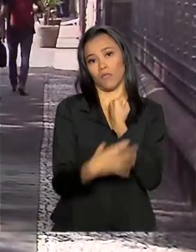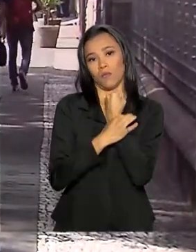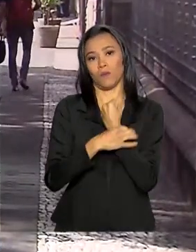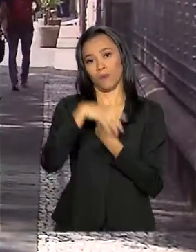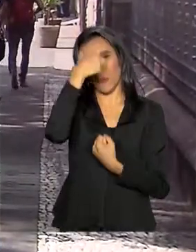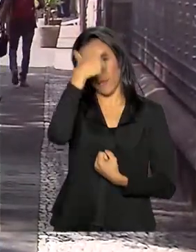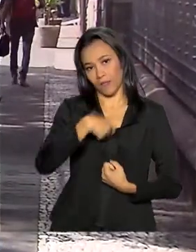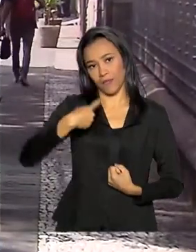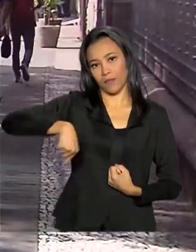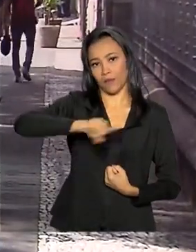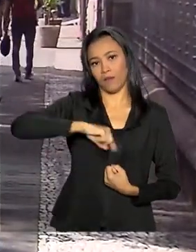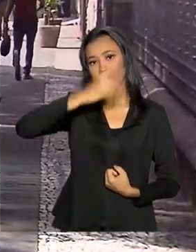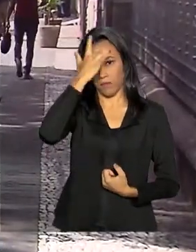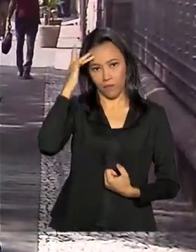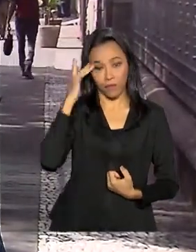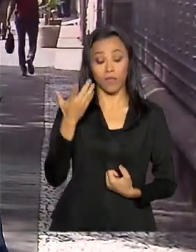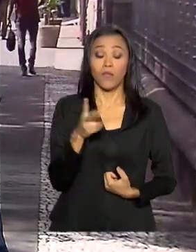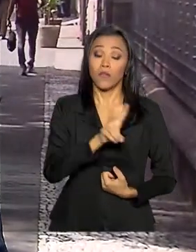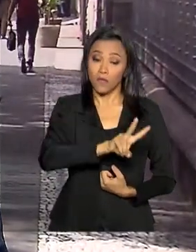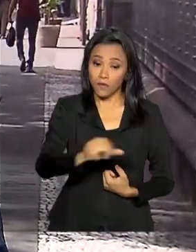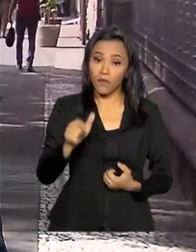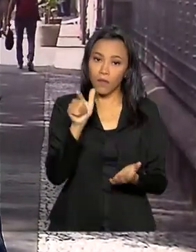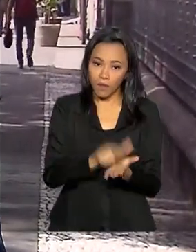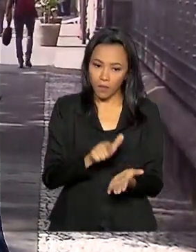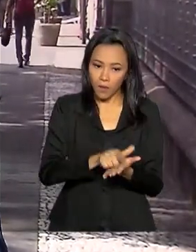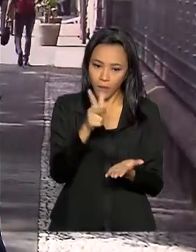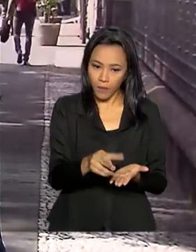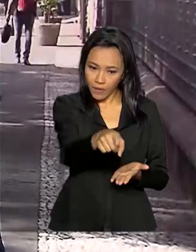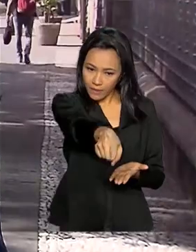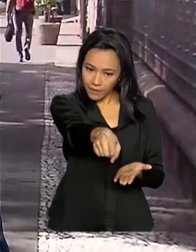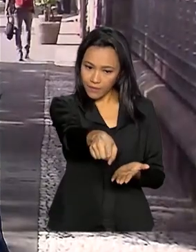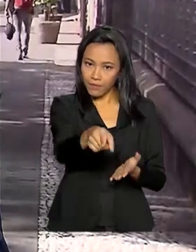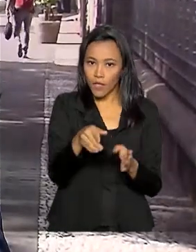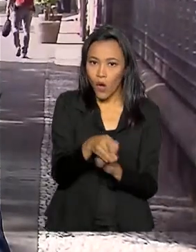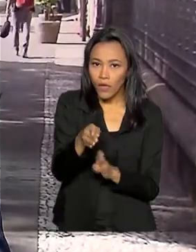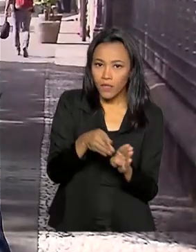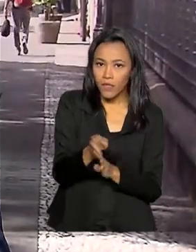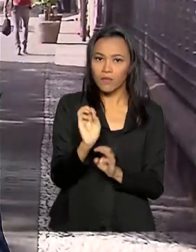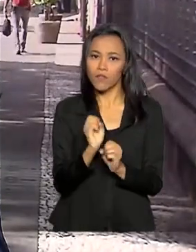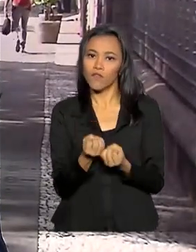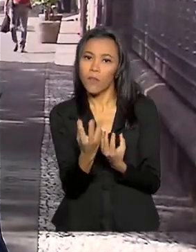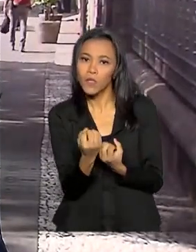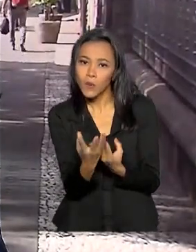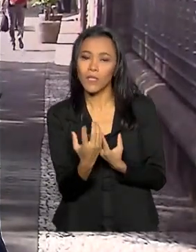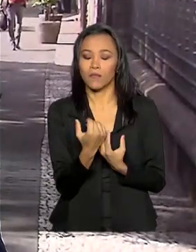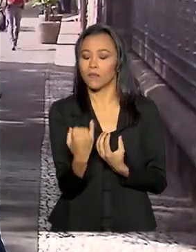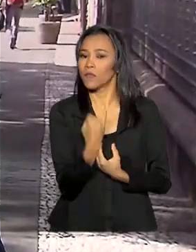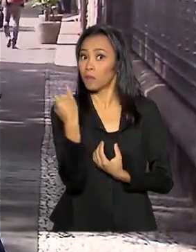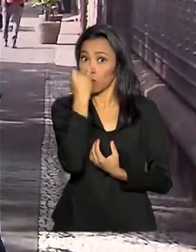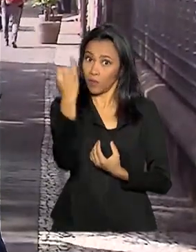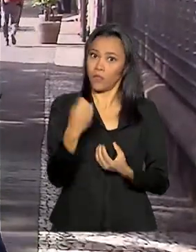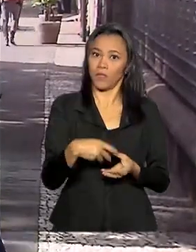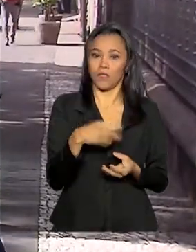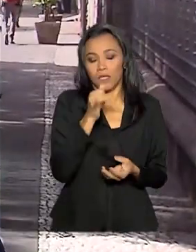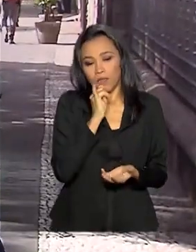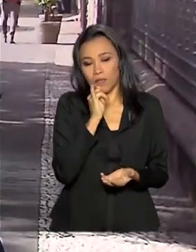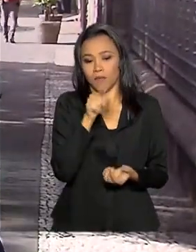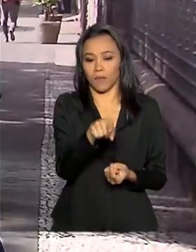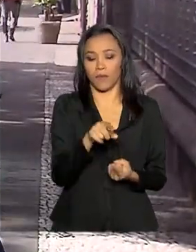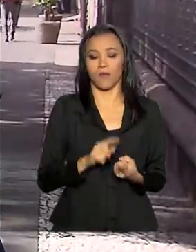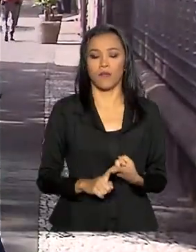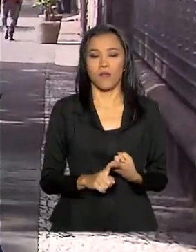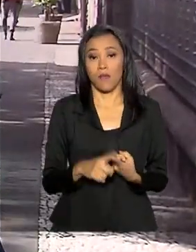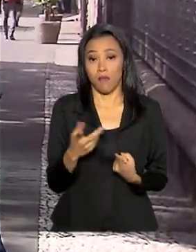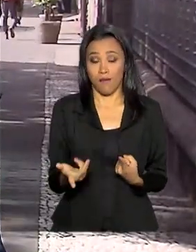desses passageiros. Eles vão receber folhetos como esse aqui, que contém informações importantes, como, por exemplo, a de que